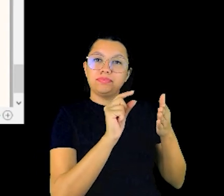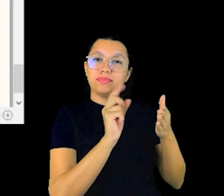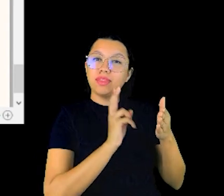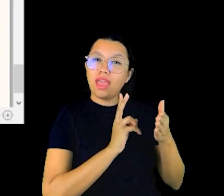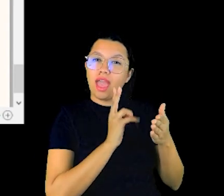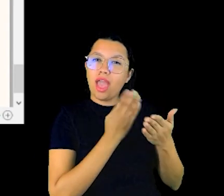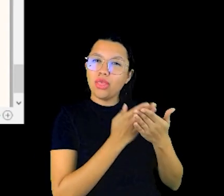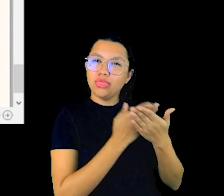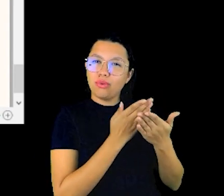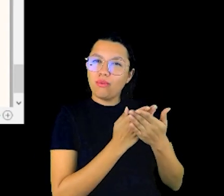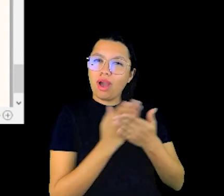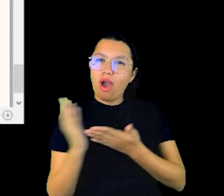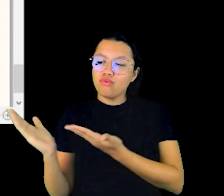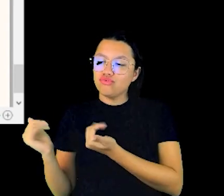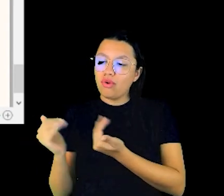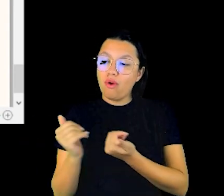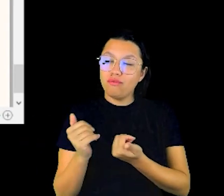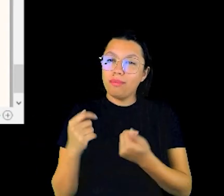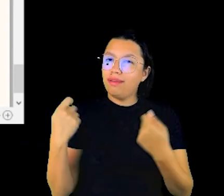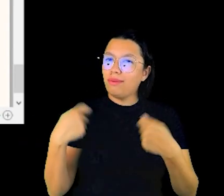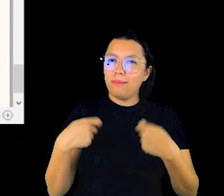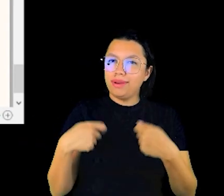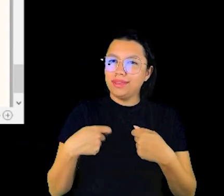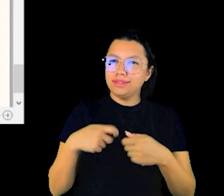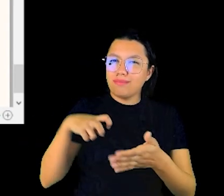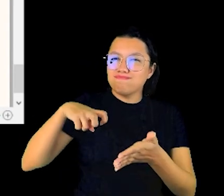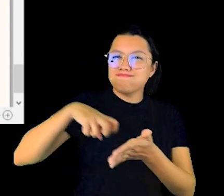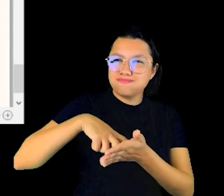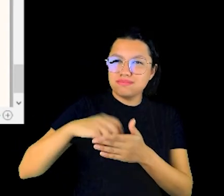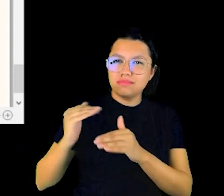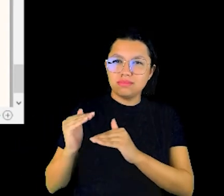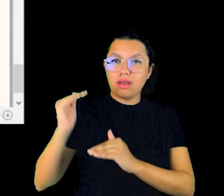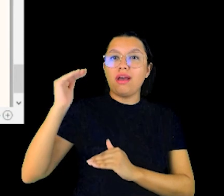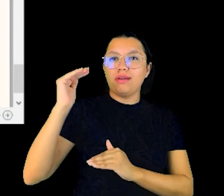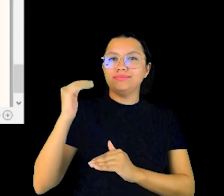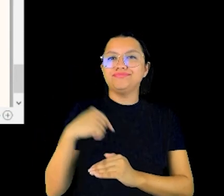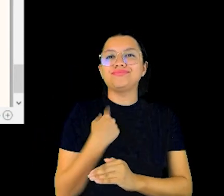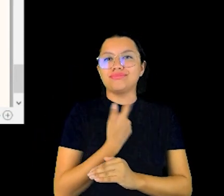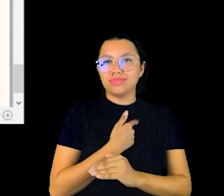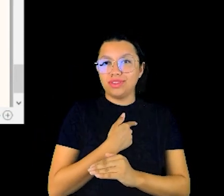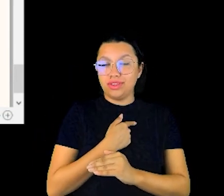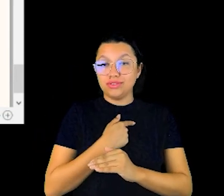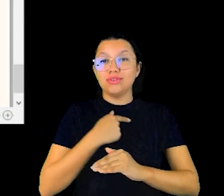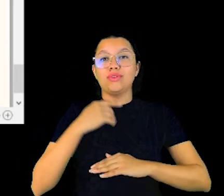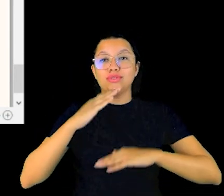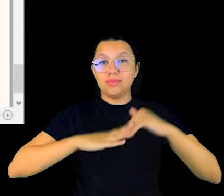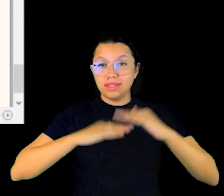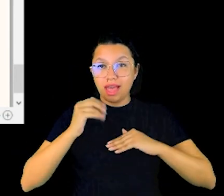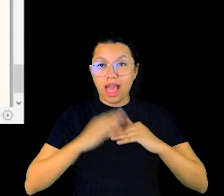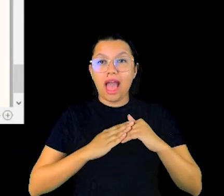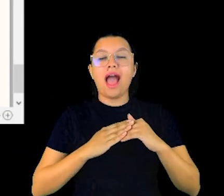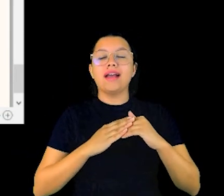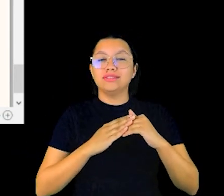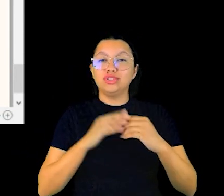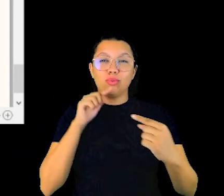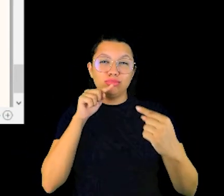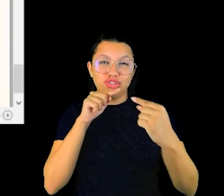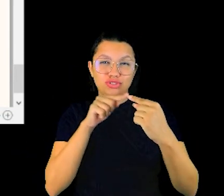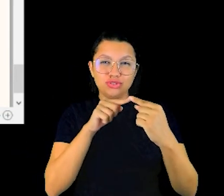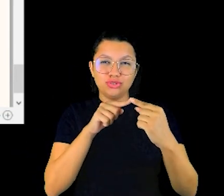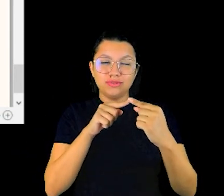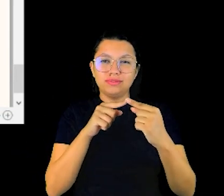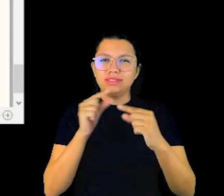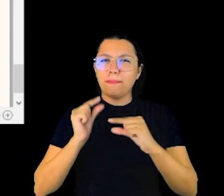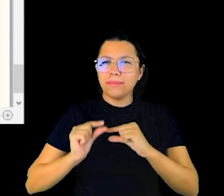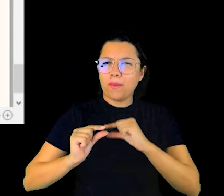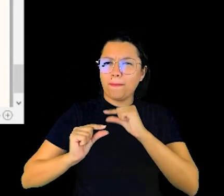é educar os jovens para que não sejam necessários punir os adultos. Então, essa é a nossa função, esse o nosso objetivo, e acho que de